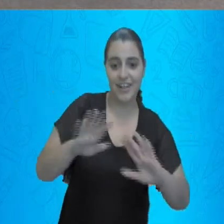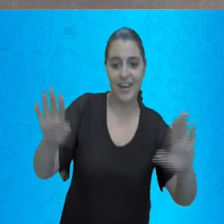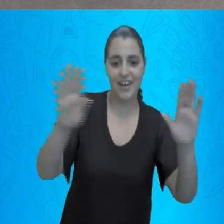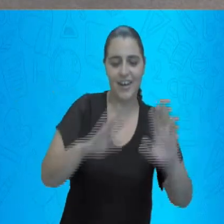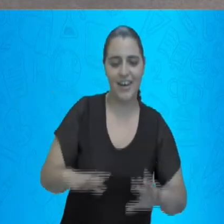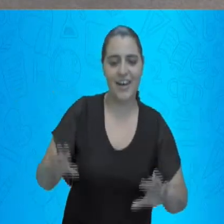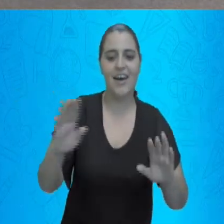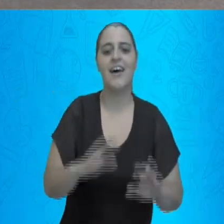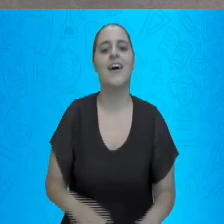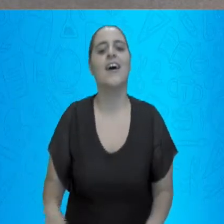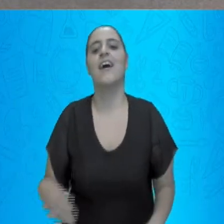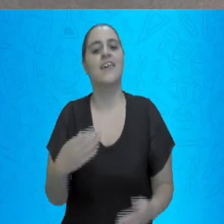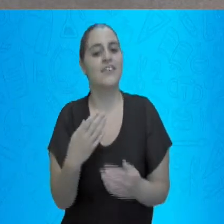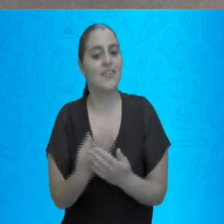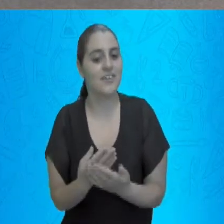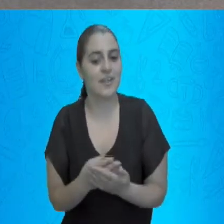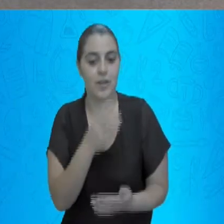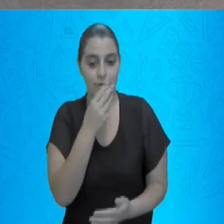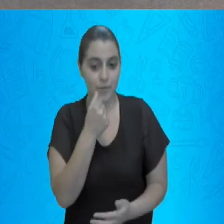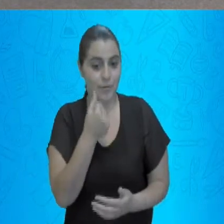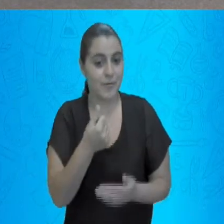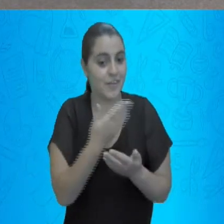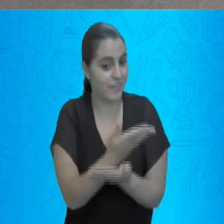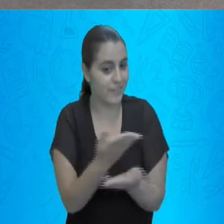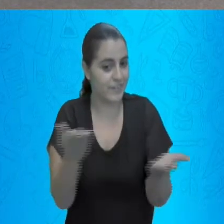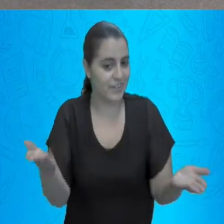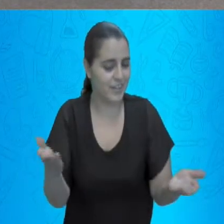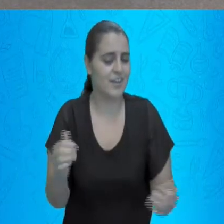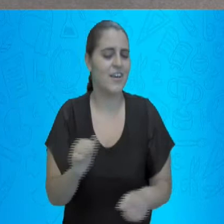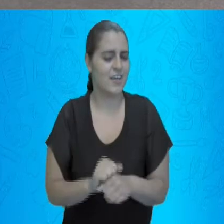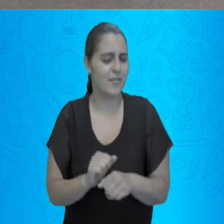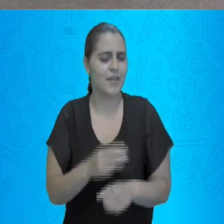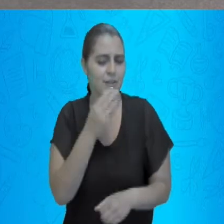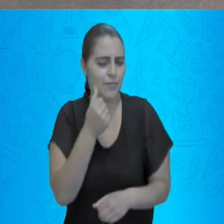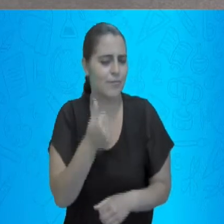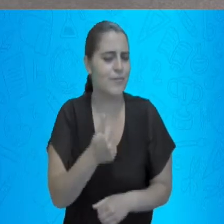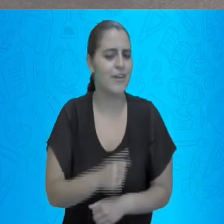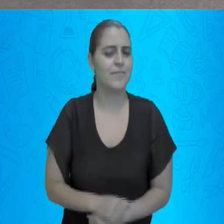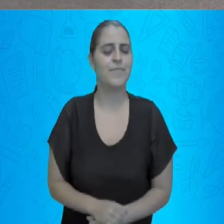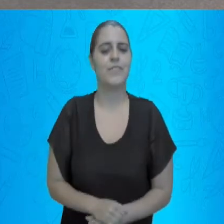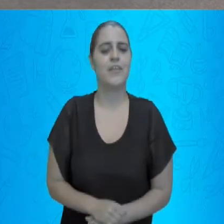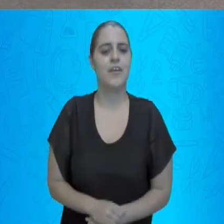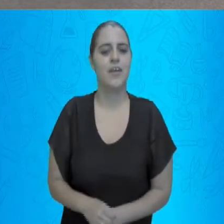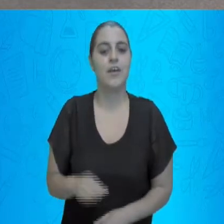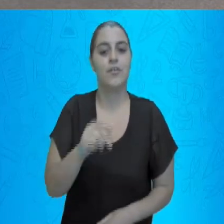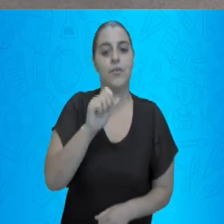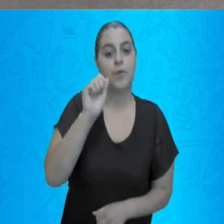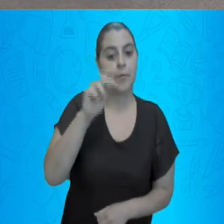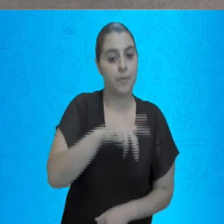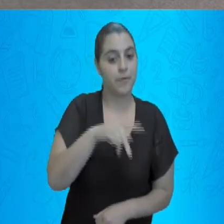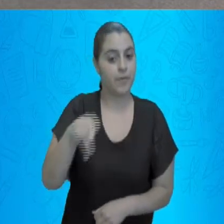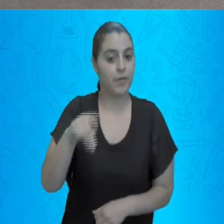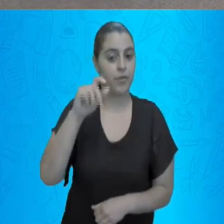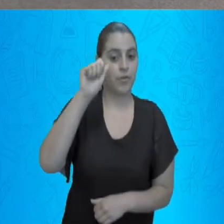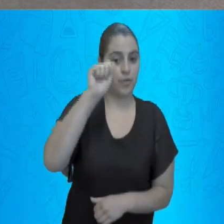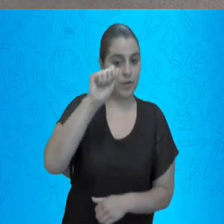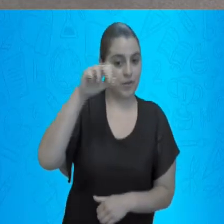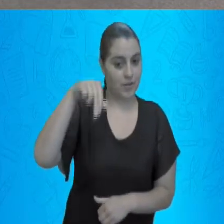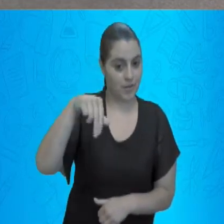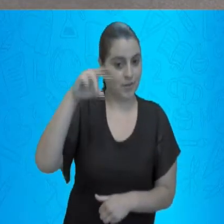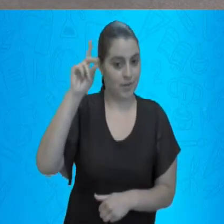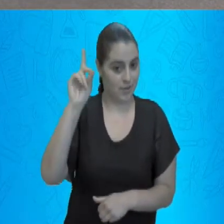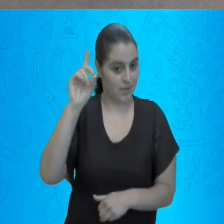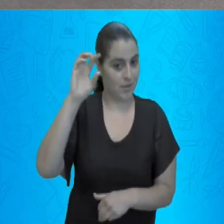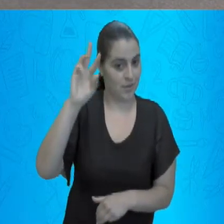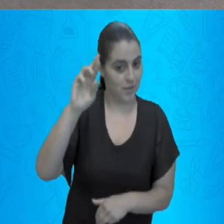Olá estudantes, tudo bem com vocês? Espero que esteja tudo ótimo. Eu sou Andresa Morim, professora de